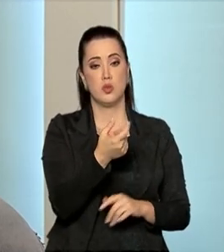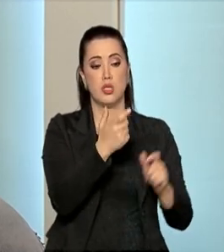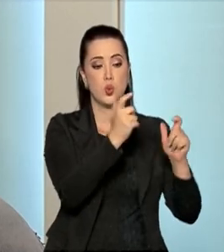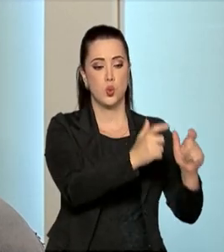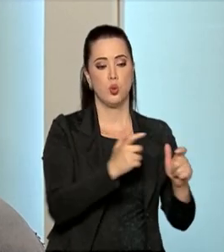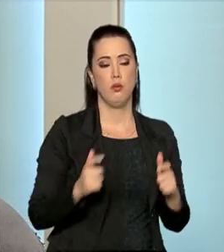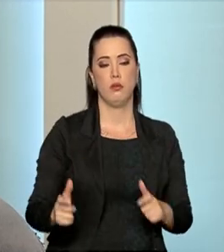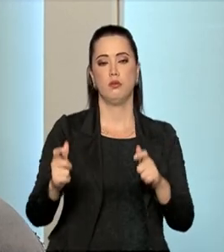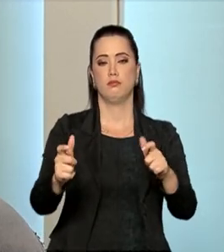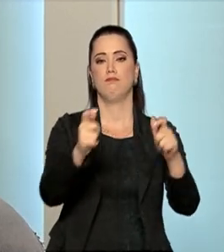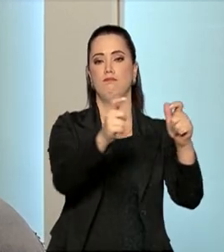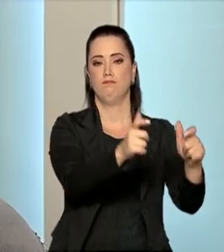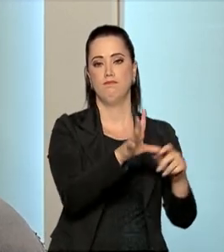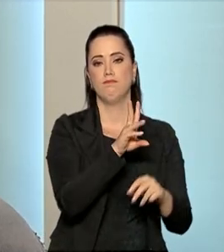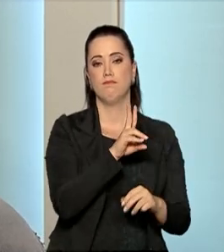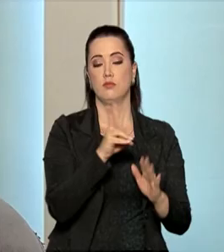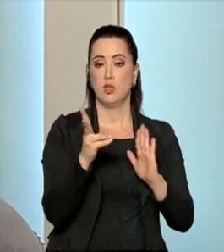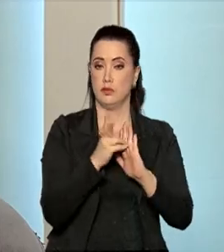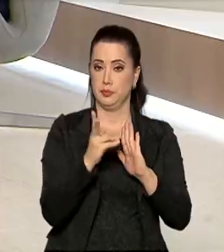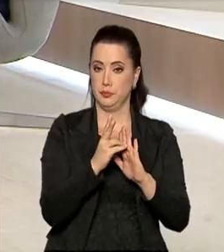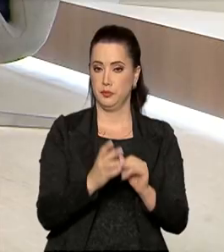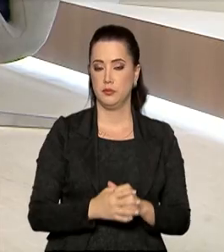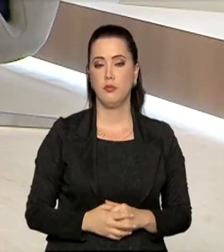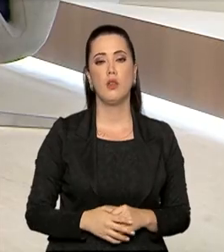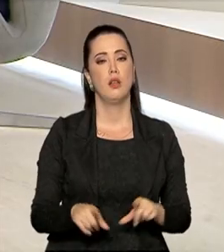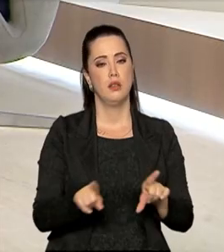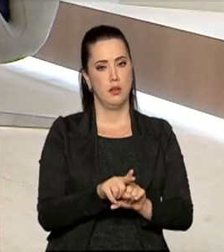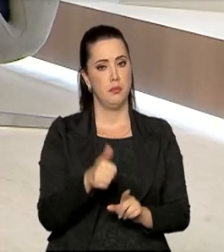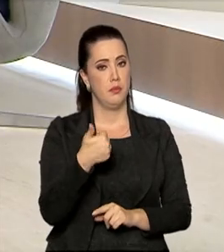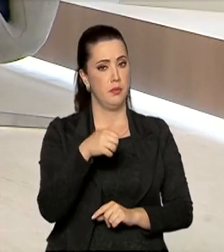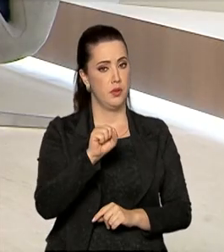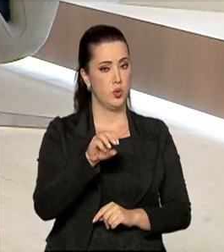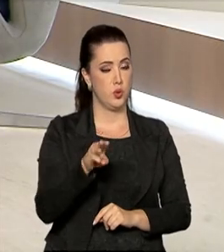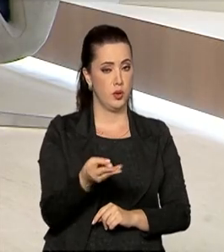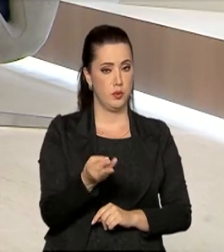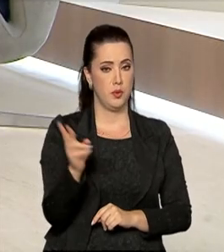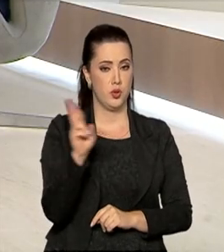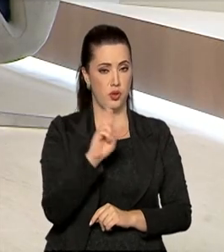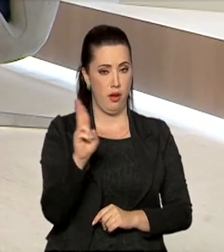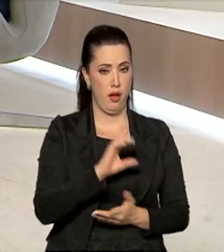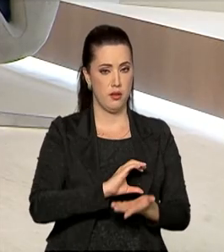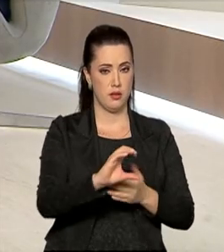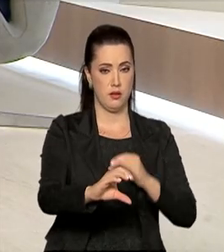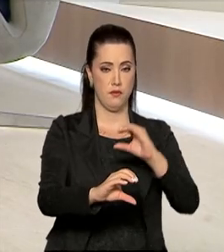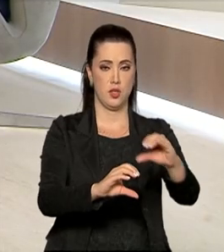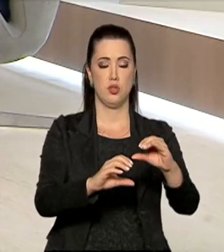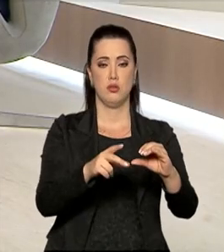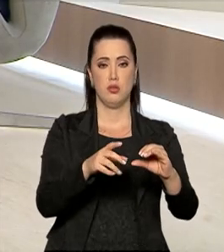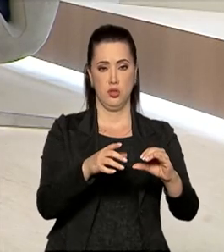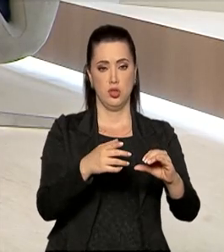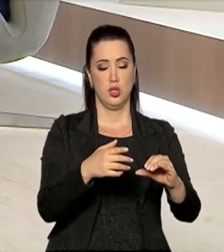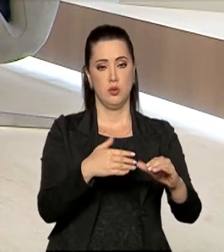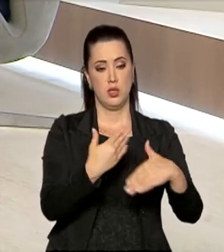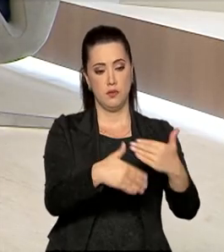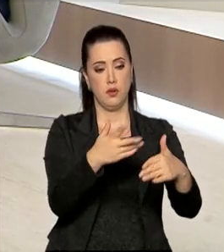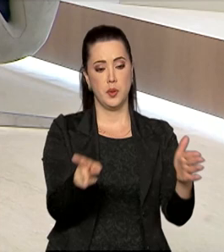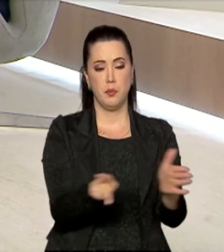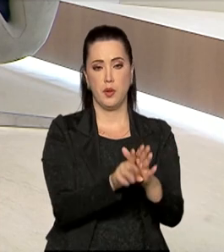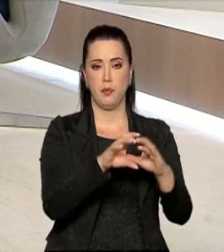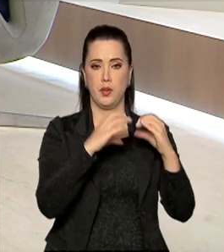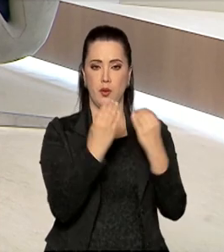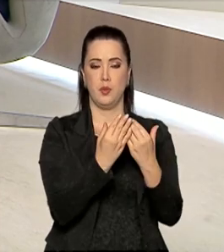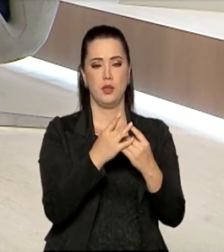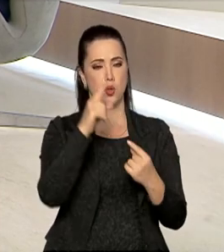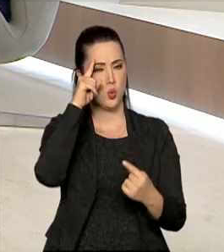indígenas e 18 milhões investidos em étnico desenvolvimento, já pensando no período